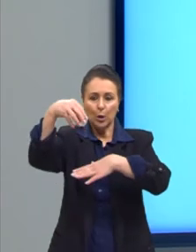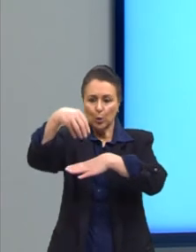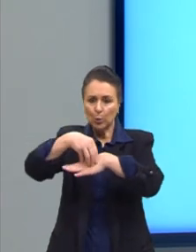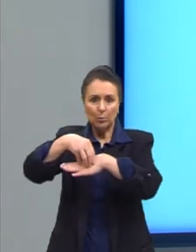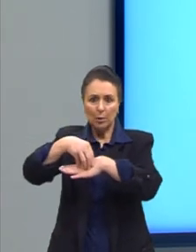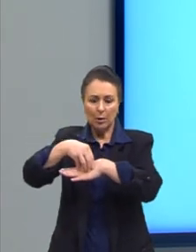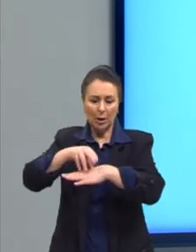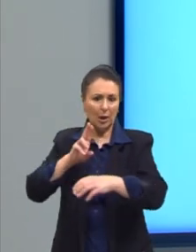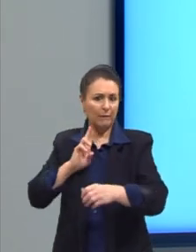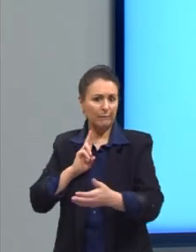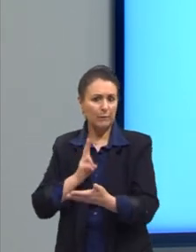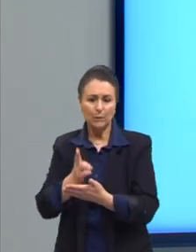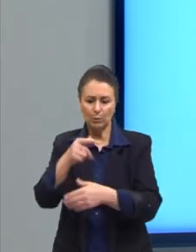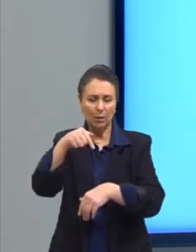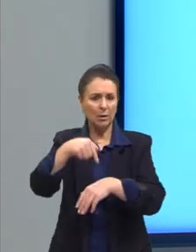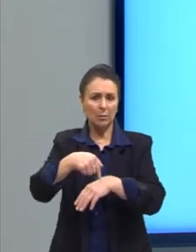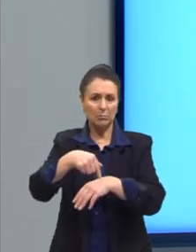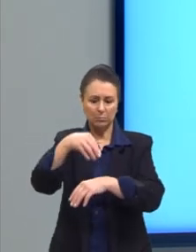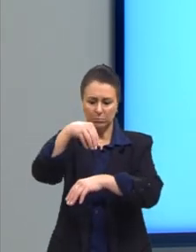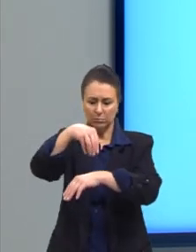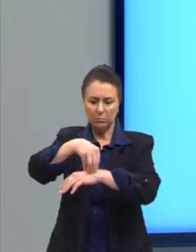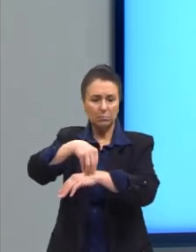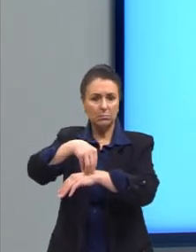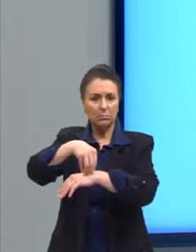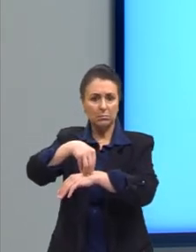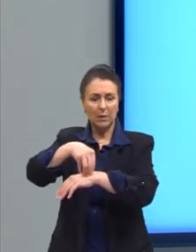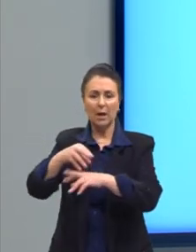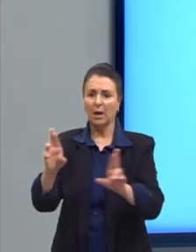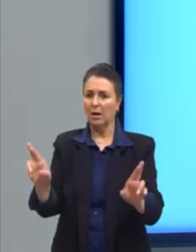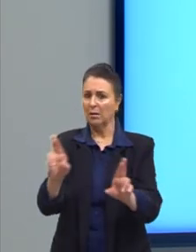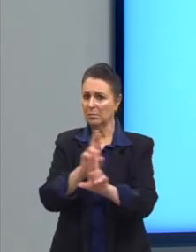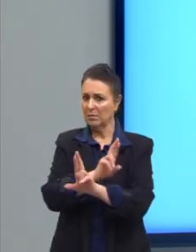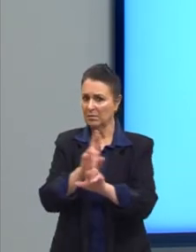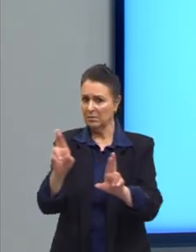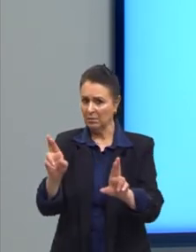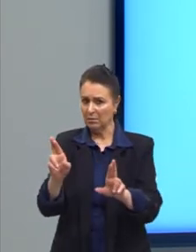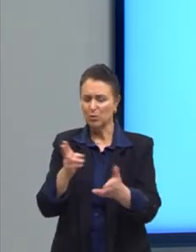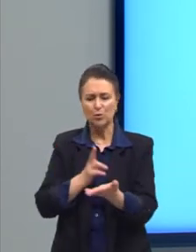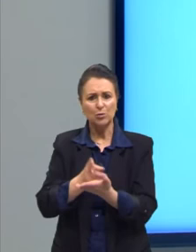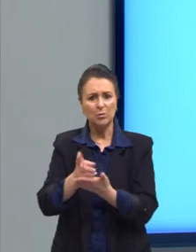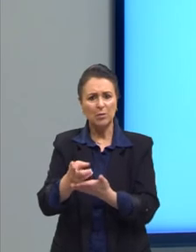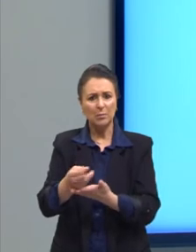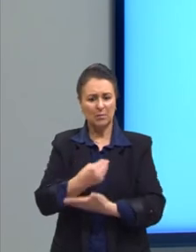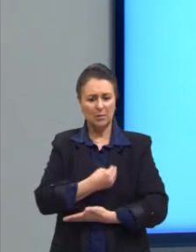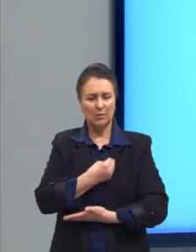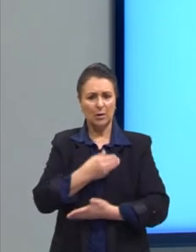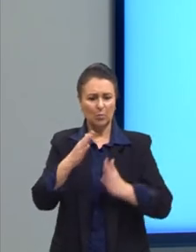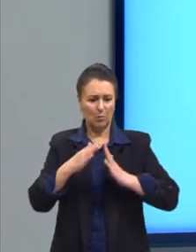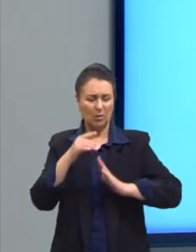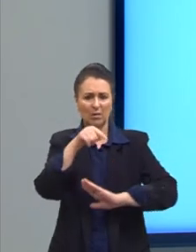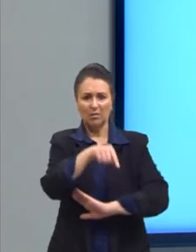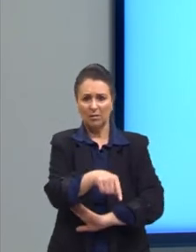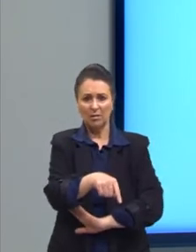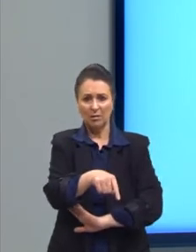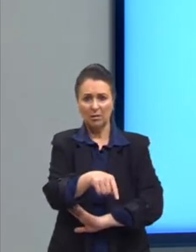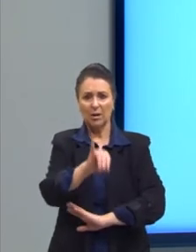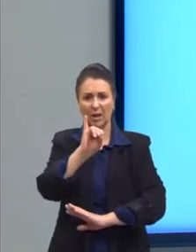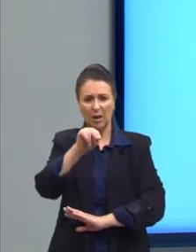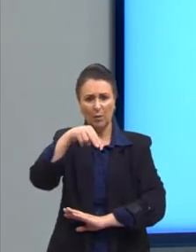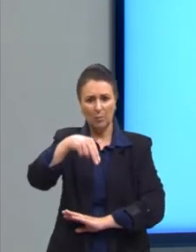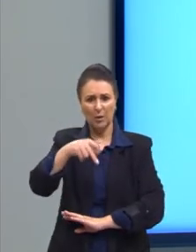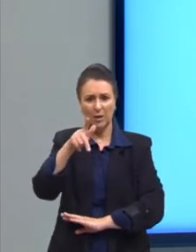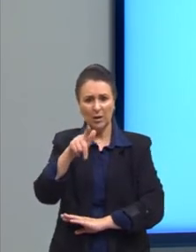danos. Inquilinismo. Então, será que essa relação da larva do vagalume e dos insetos é inquilinismo?